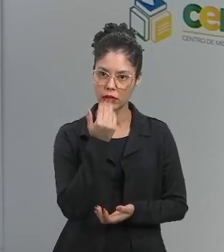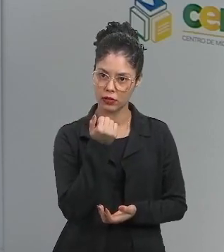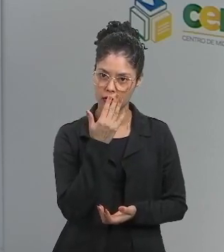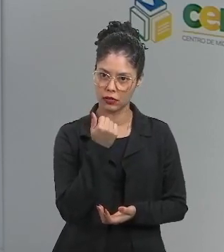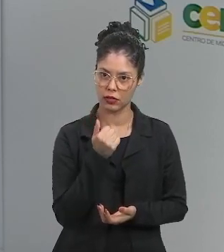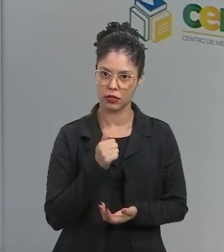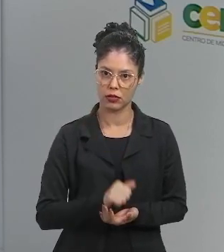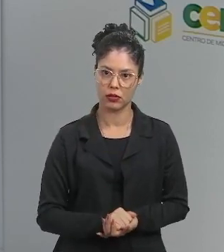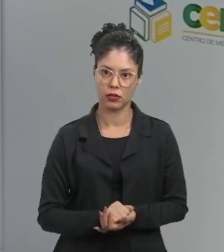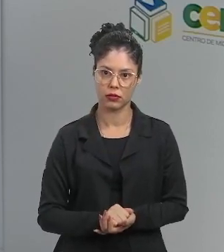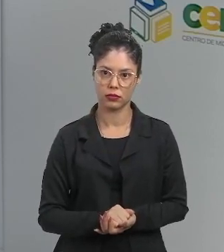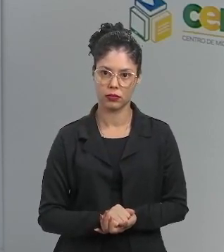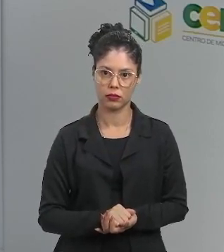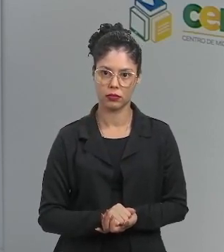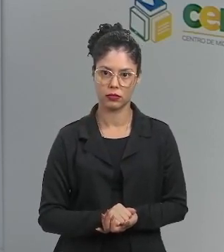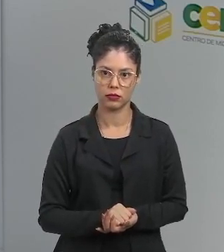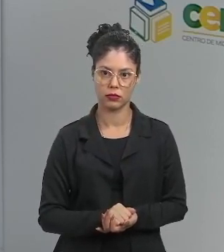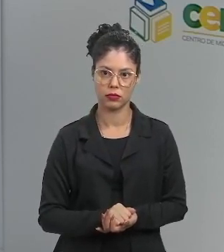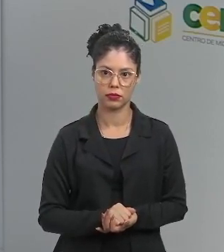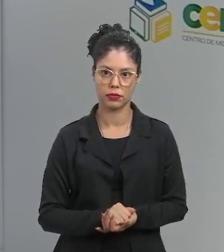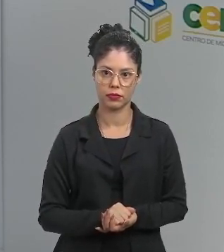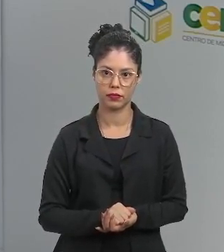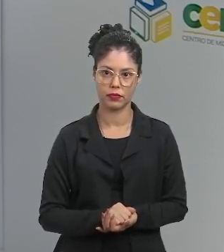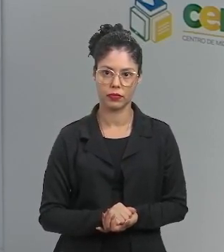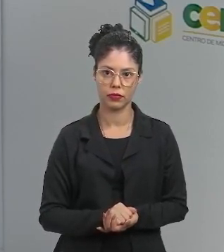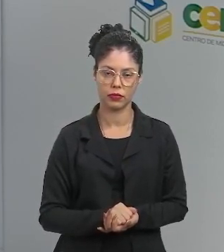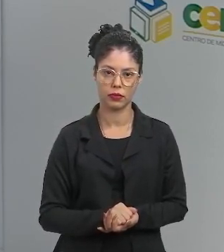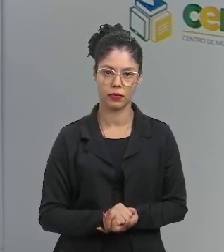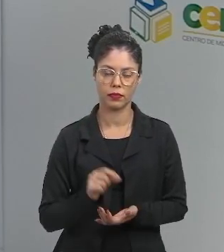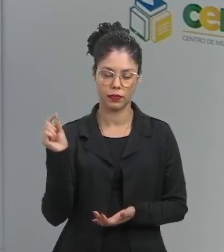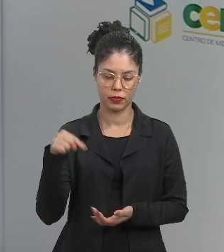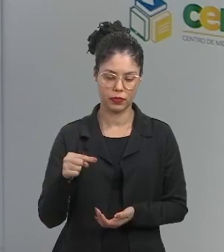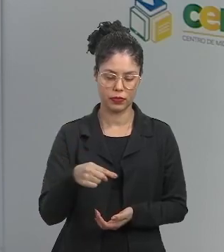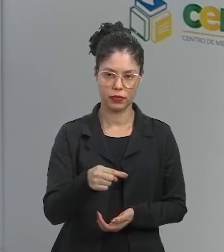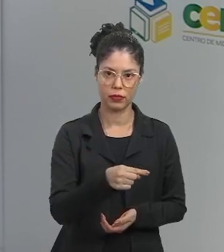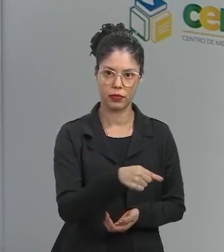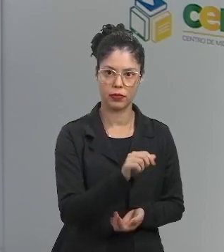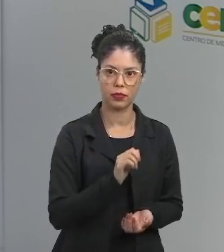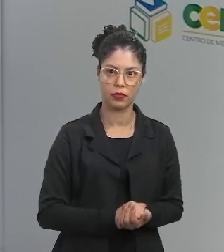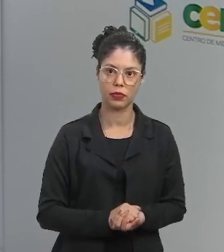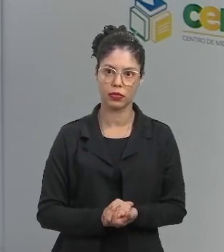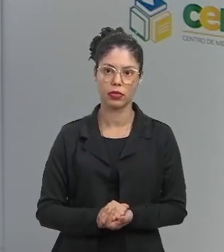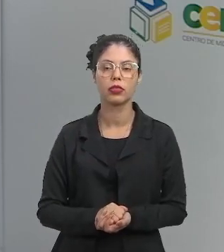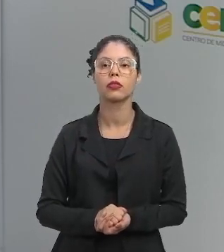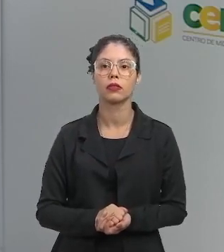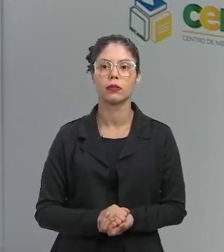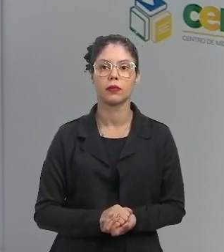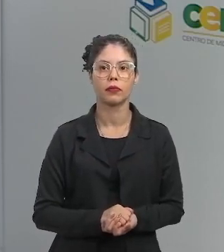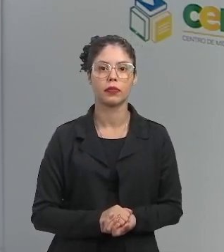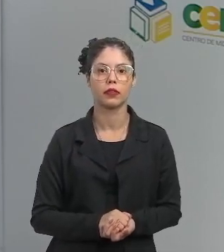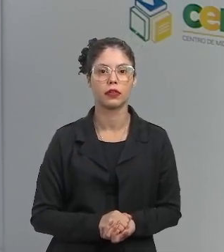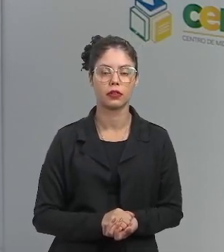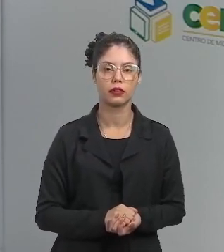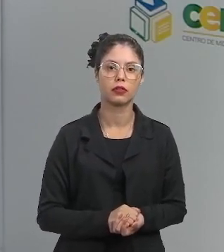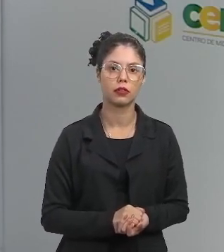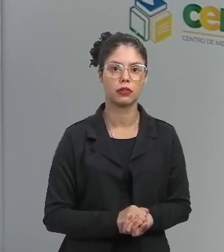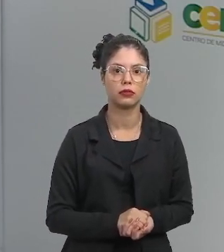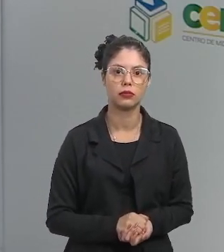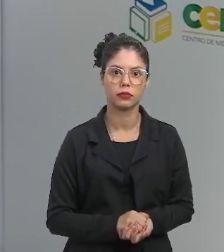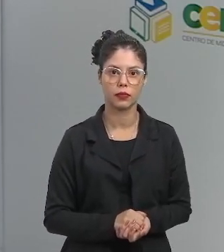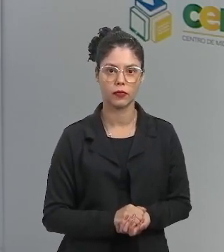as larvas do mosquito que provoca dengue.